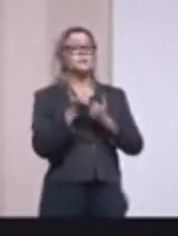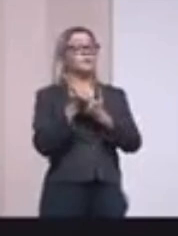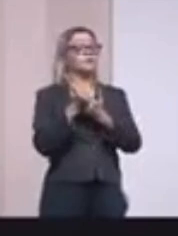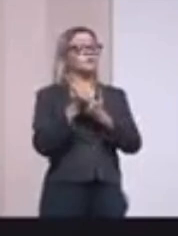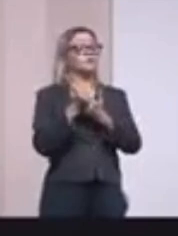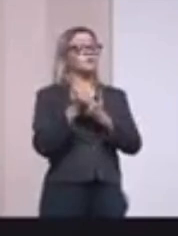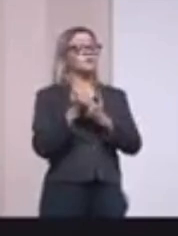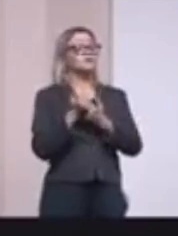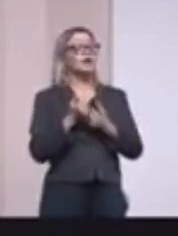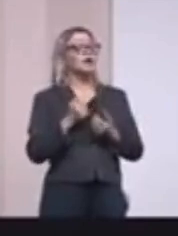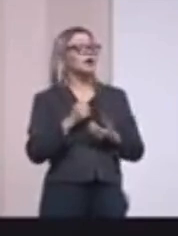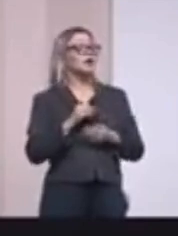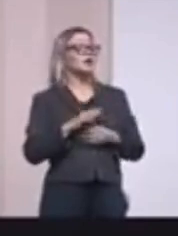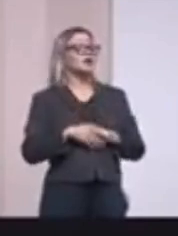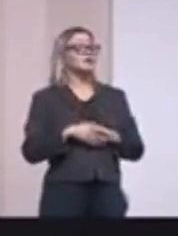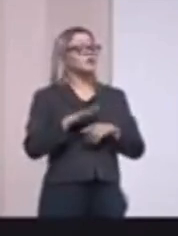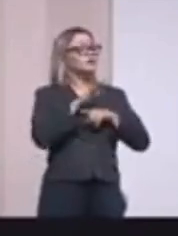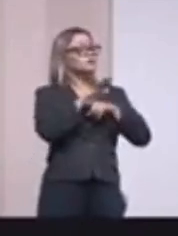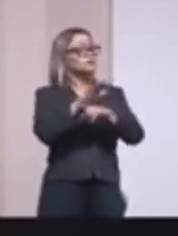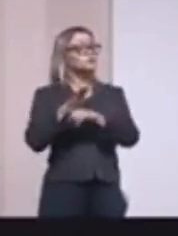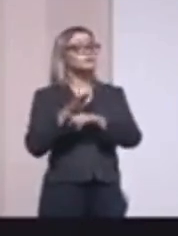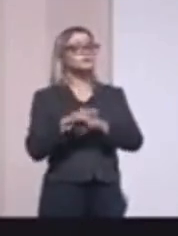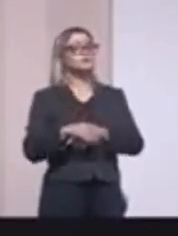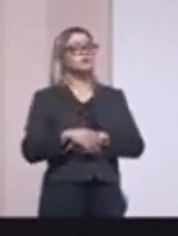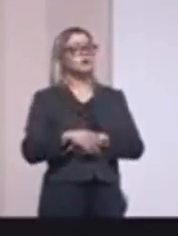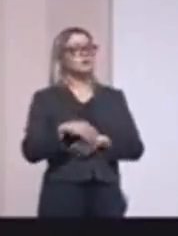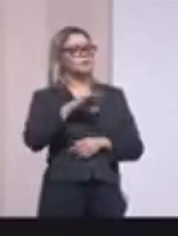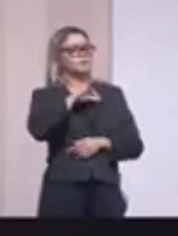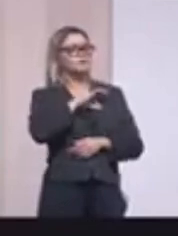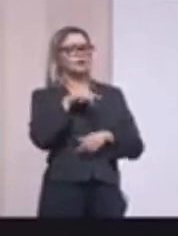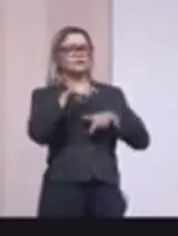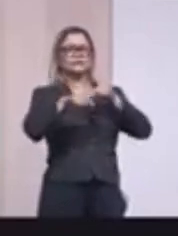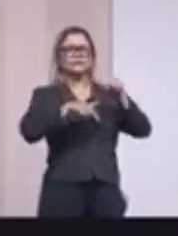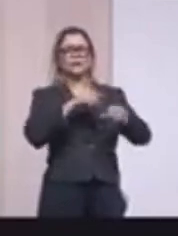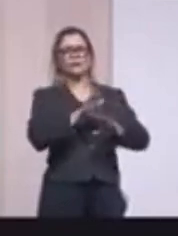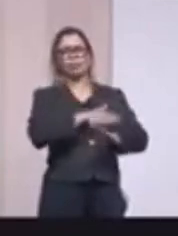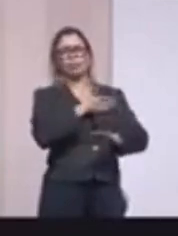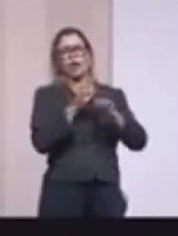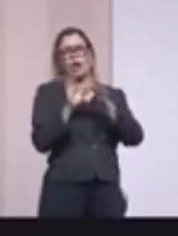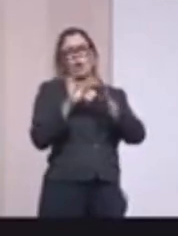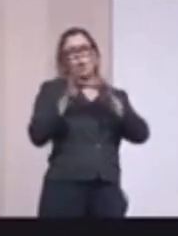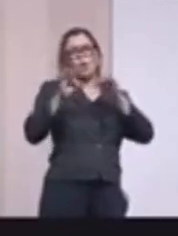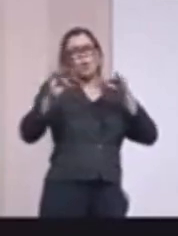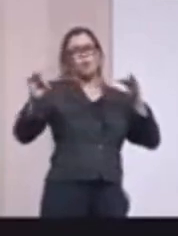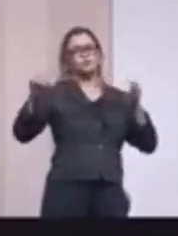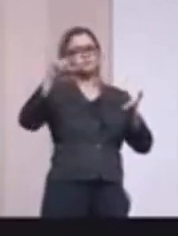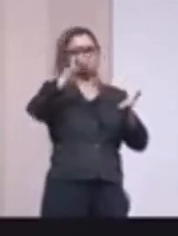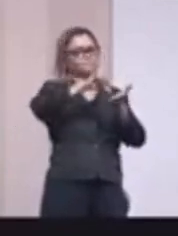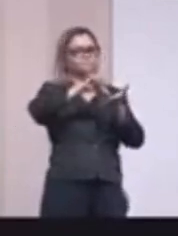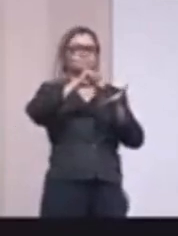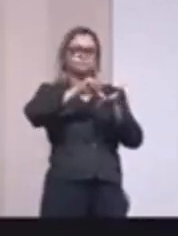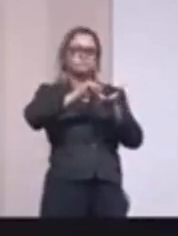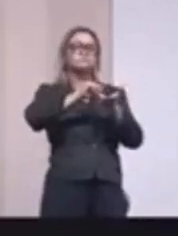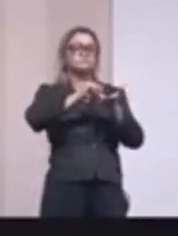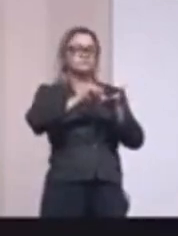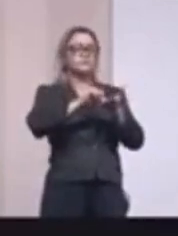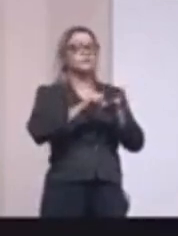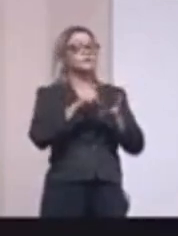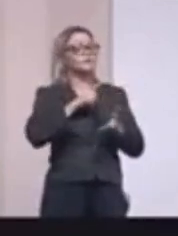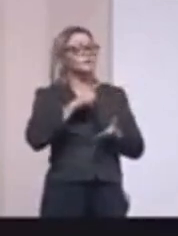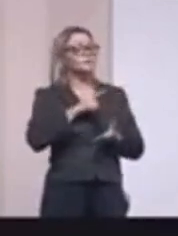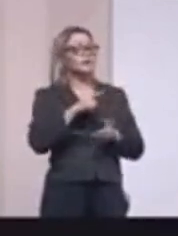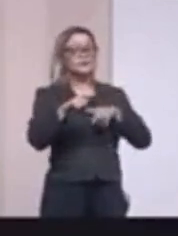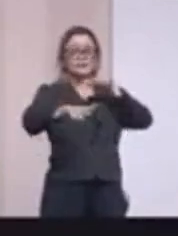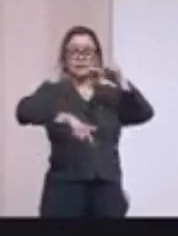está na assistência aos nossos policiais que às vezes trabalham aí longe das suas sedes. Estamos aqui